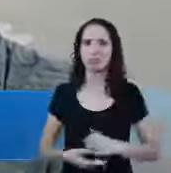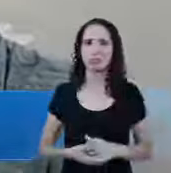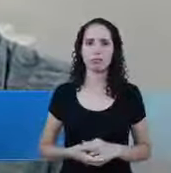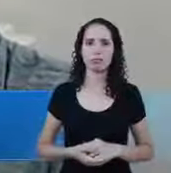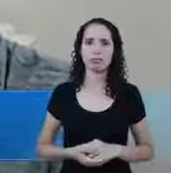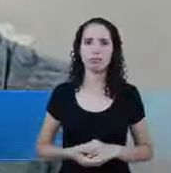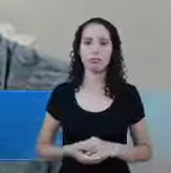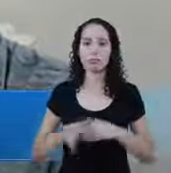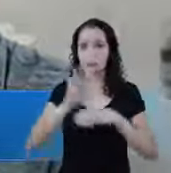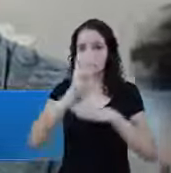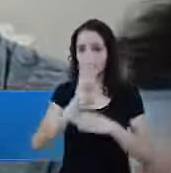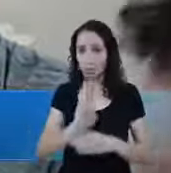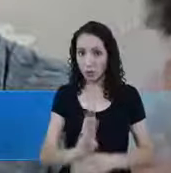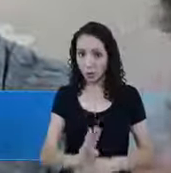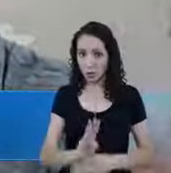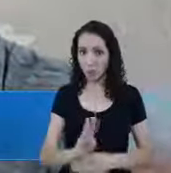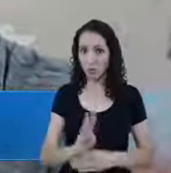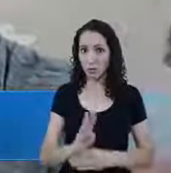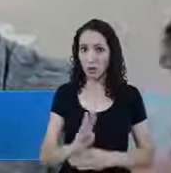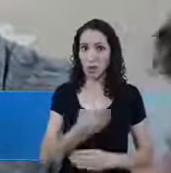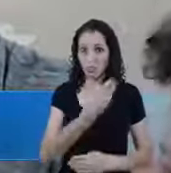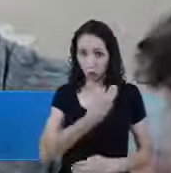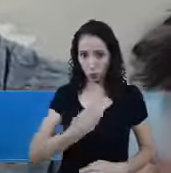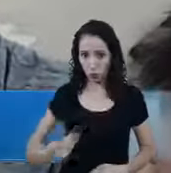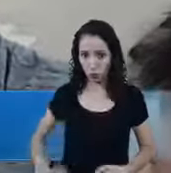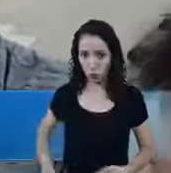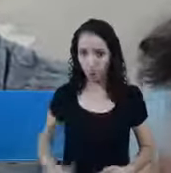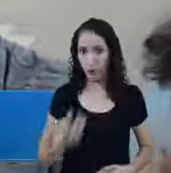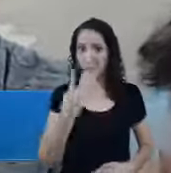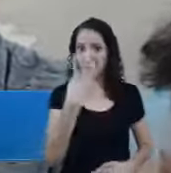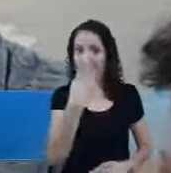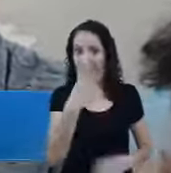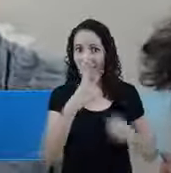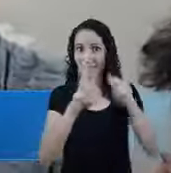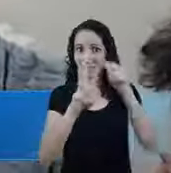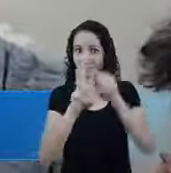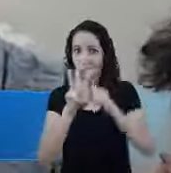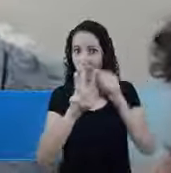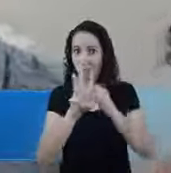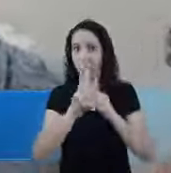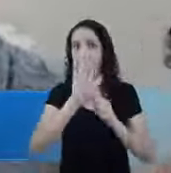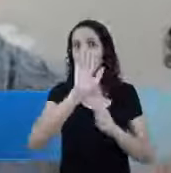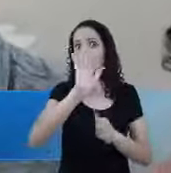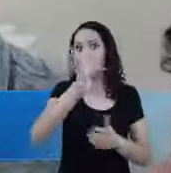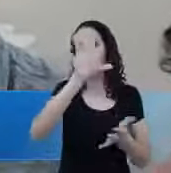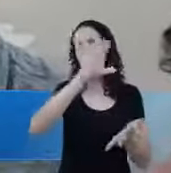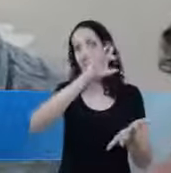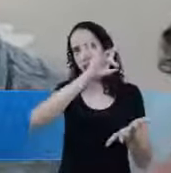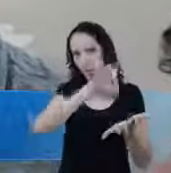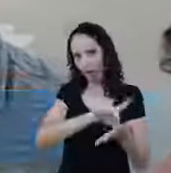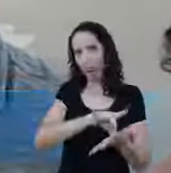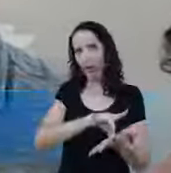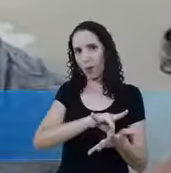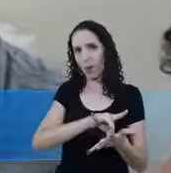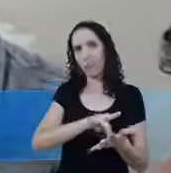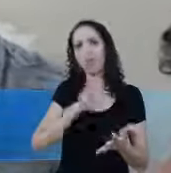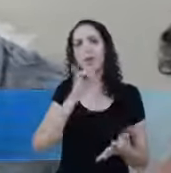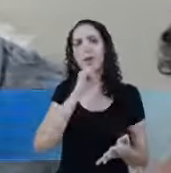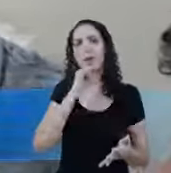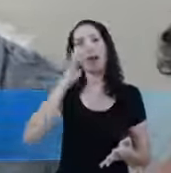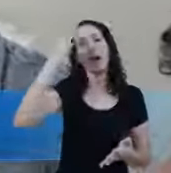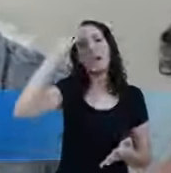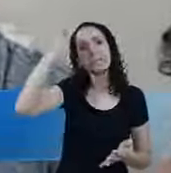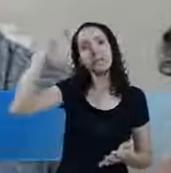Esse benefício Esse auxílio Ele vem durante 3 meses Isso daí já é definitivo Amanhã ou depois tudo voltou ao normal